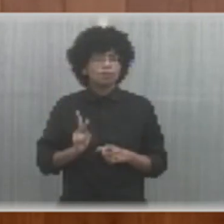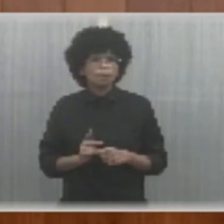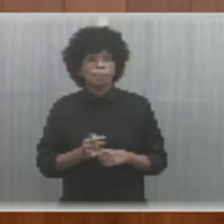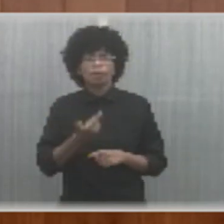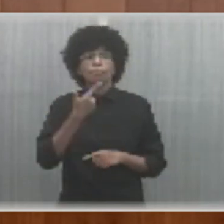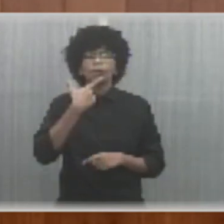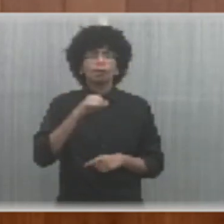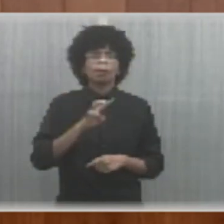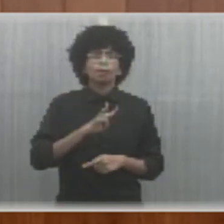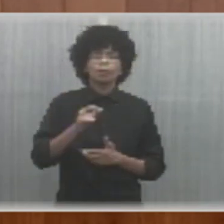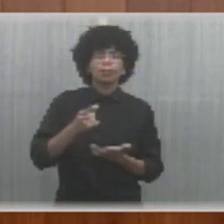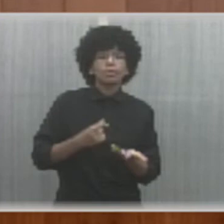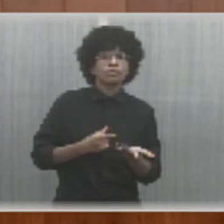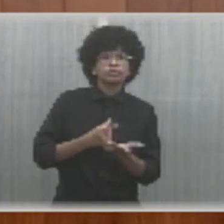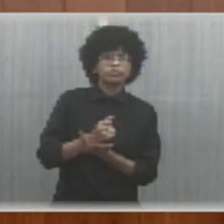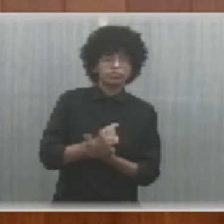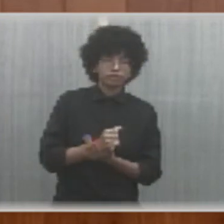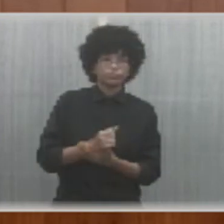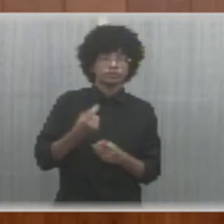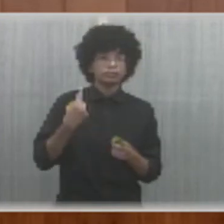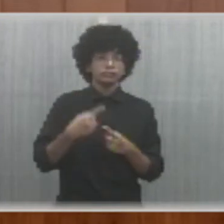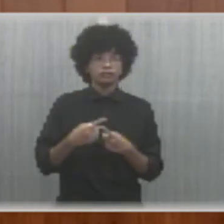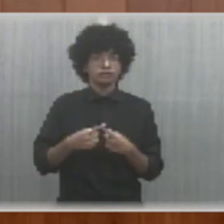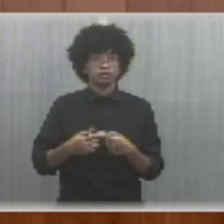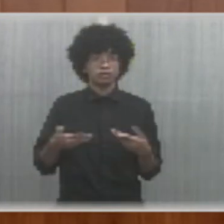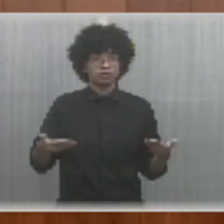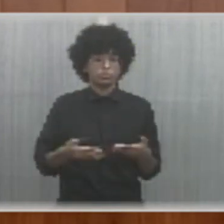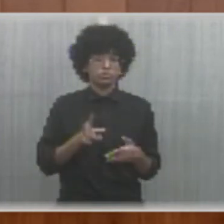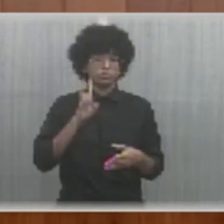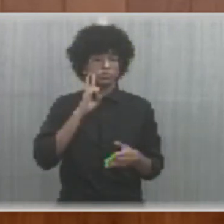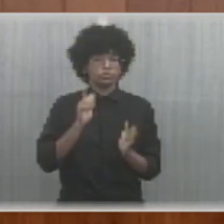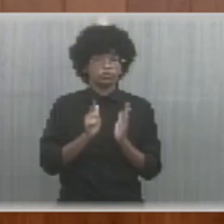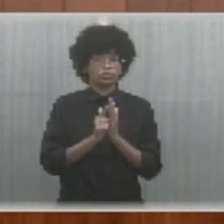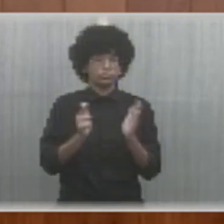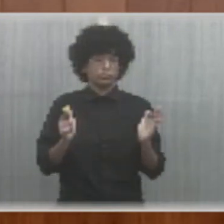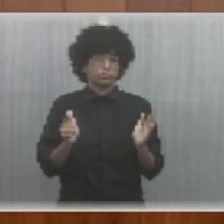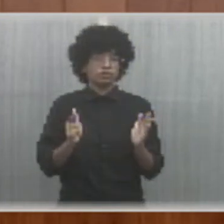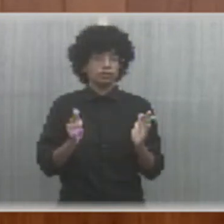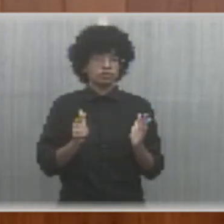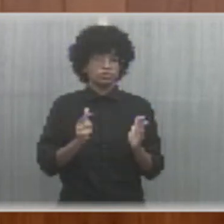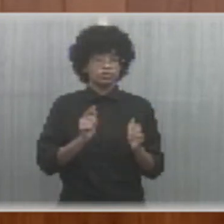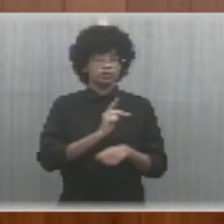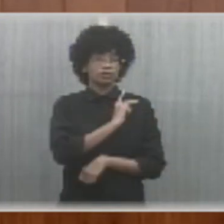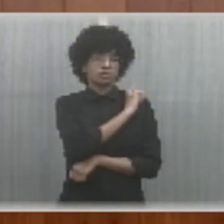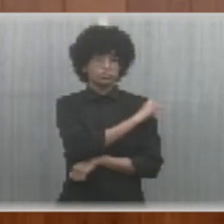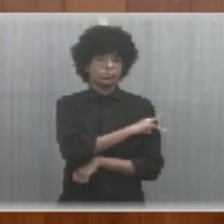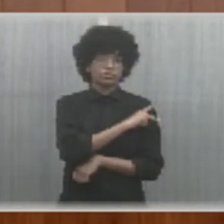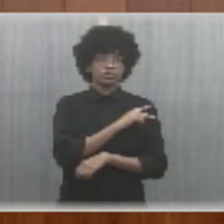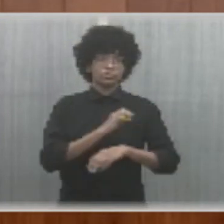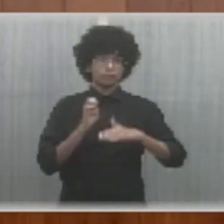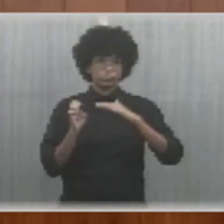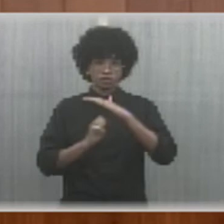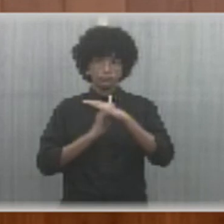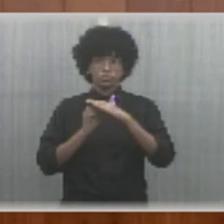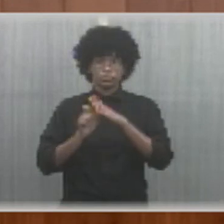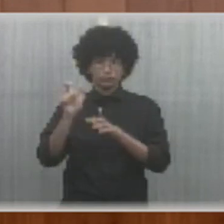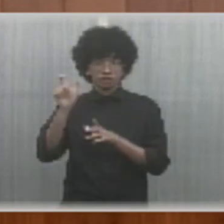quem vai comprar. Porque eu vi aqui hoje na imprensa do Piauí que essa empresa